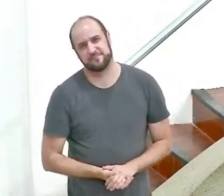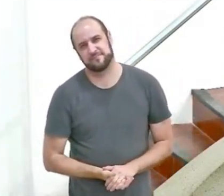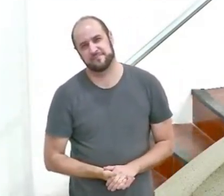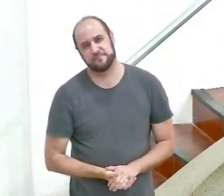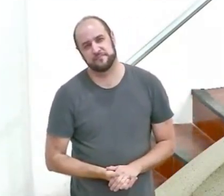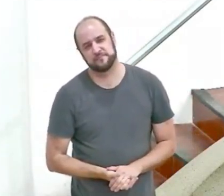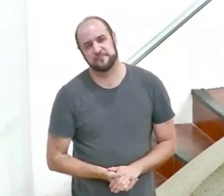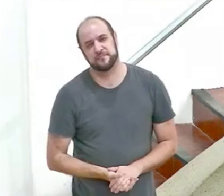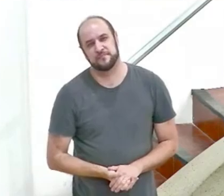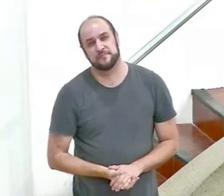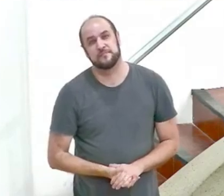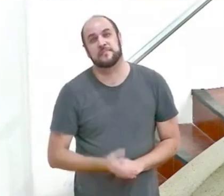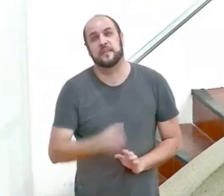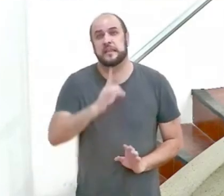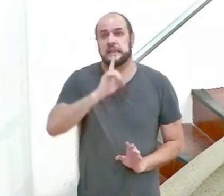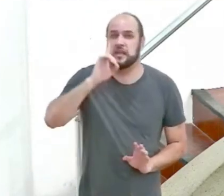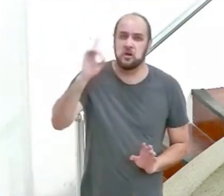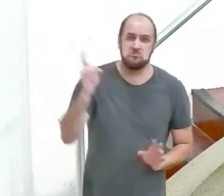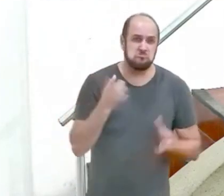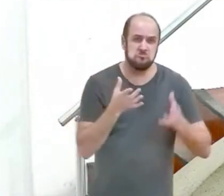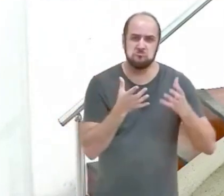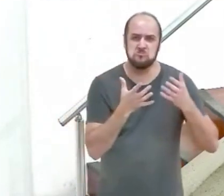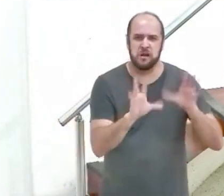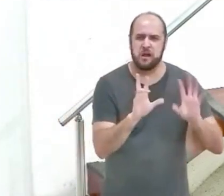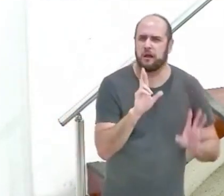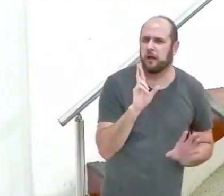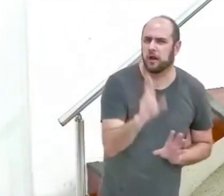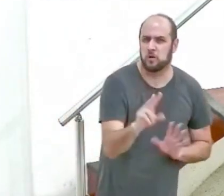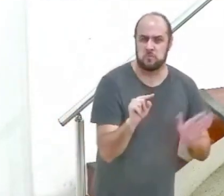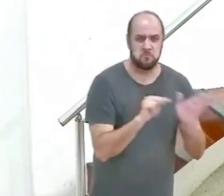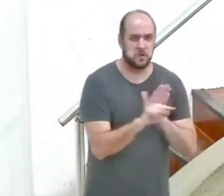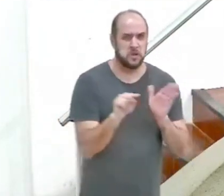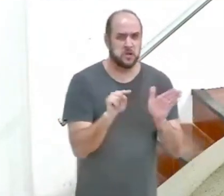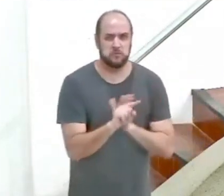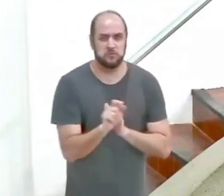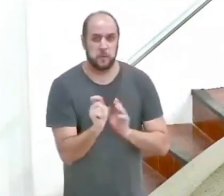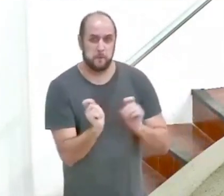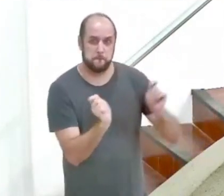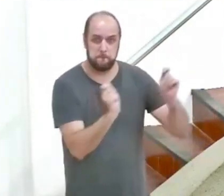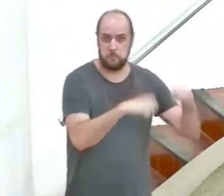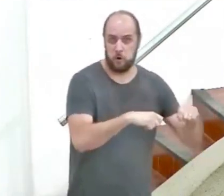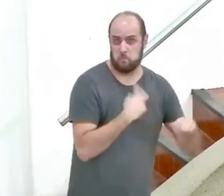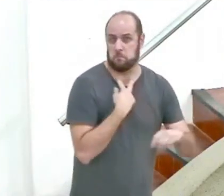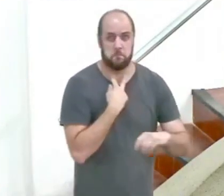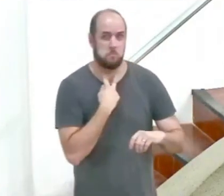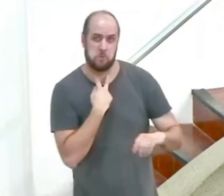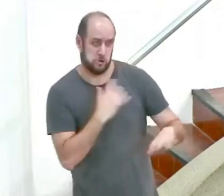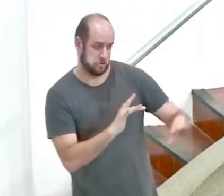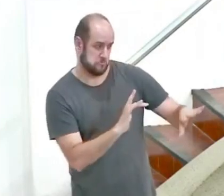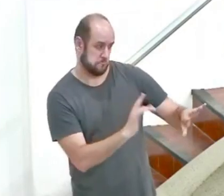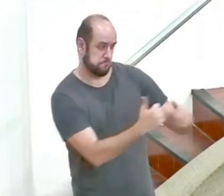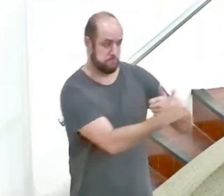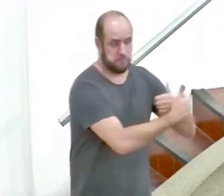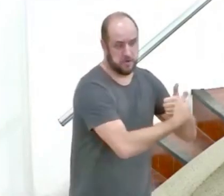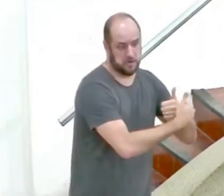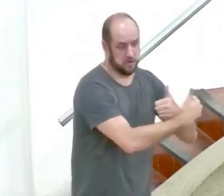E assim, Deus não está interessado em responder as suas perguntas sobre pode pôr a mão aqui, pode pôr a mão aqui, pode pôr a mão aqui, pode